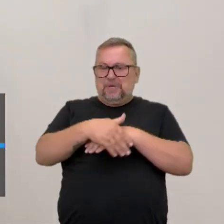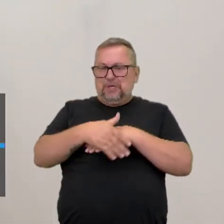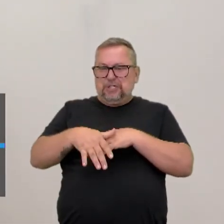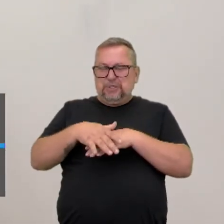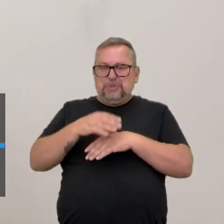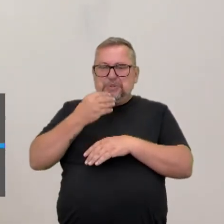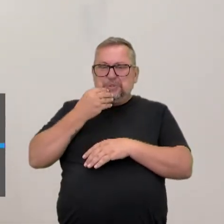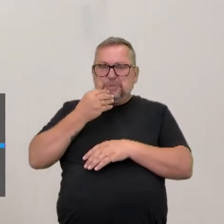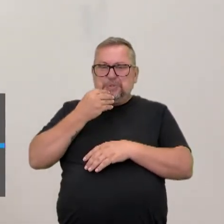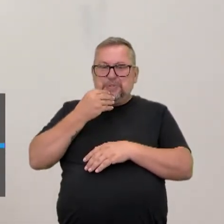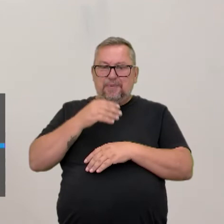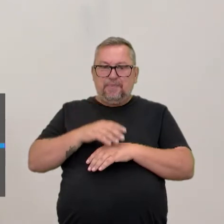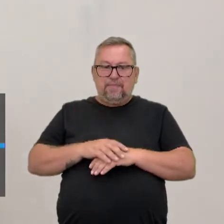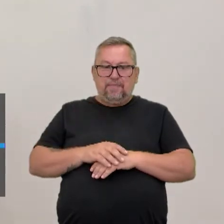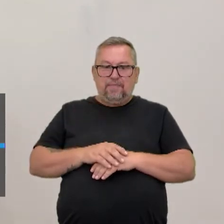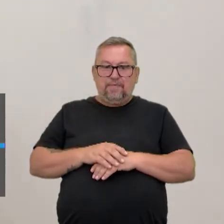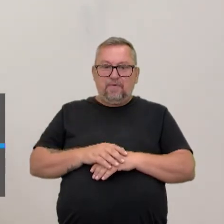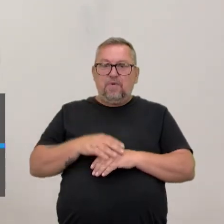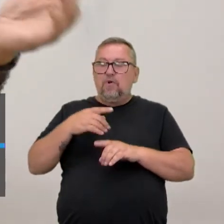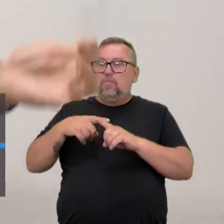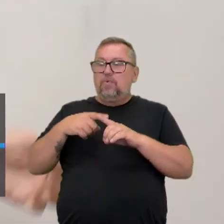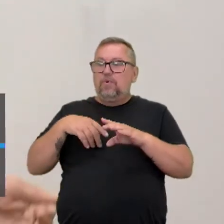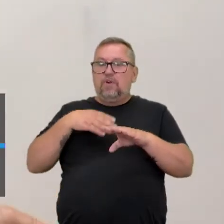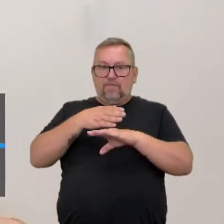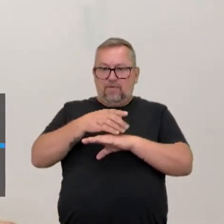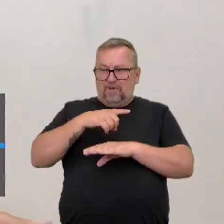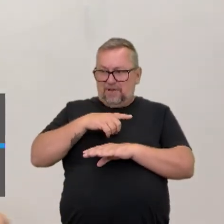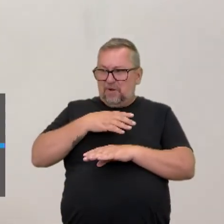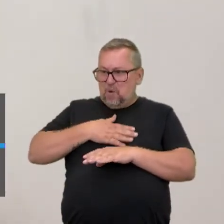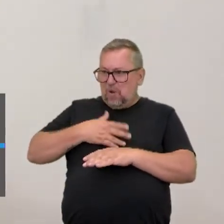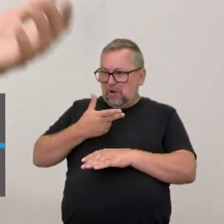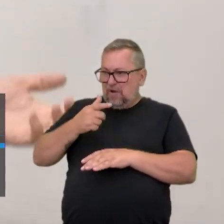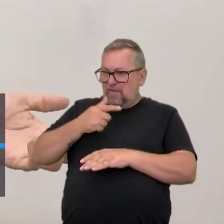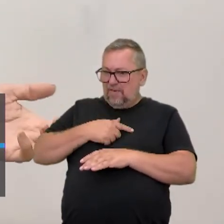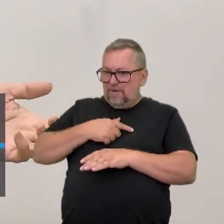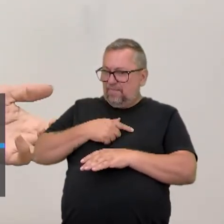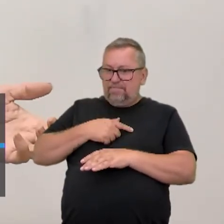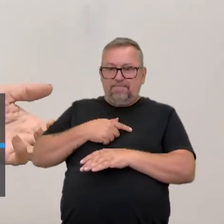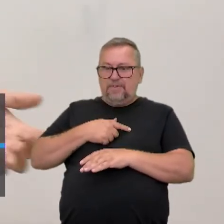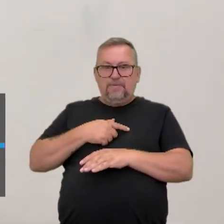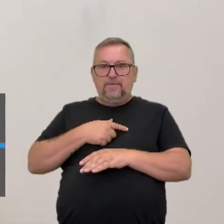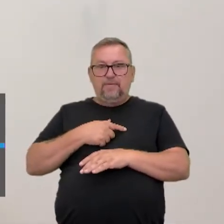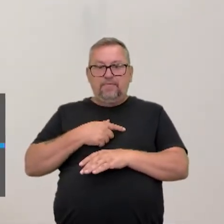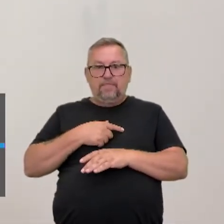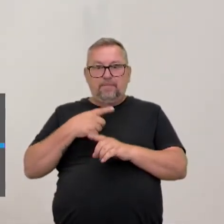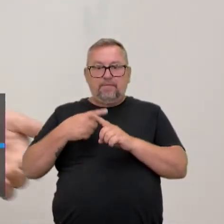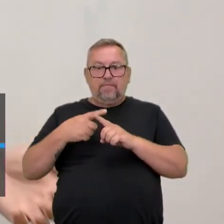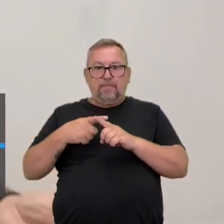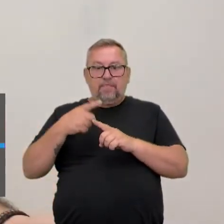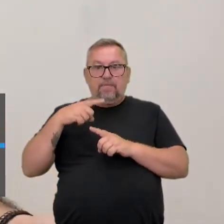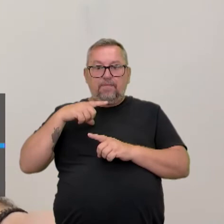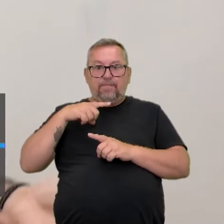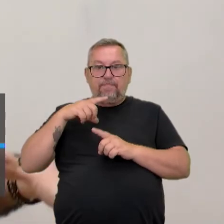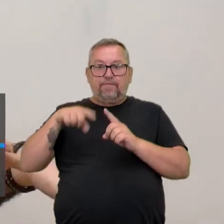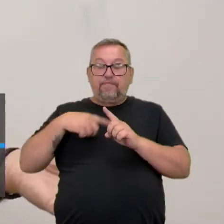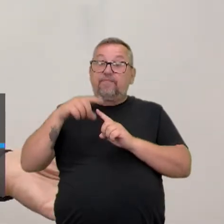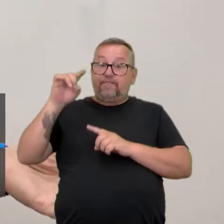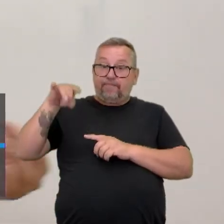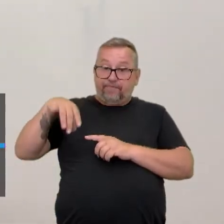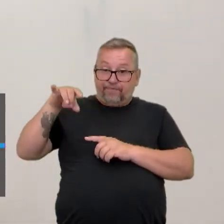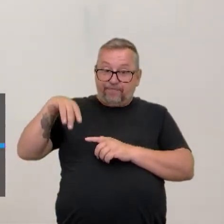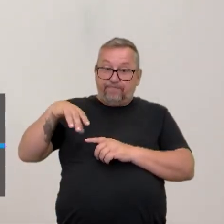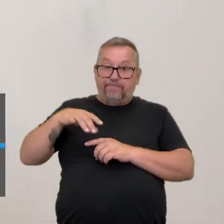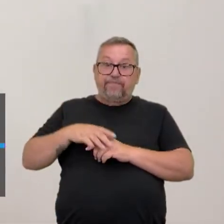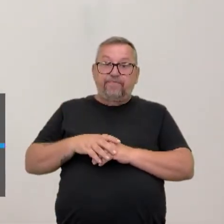estrangeiros. E por que eles vão pra lá? Porque eles gostam de feiura? Não. Porque lá acaba ficando mais barato, porque tá